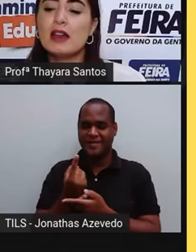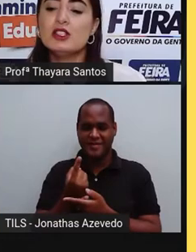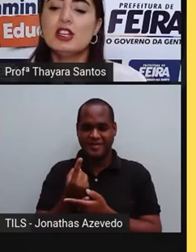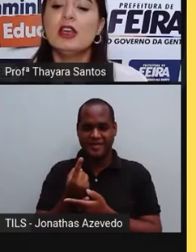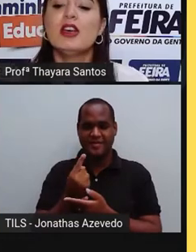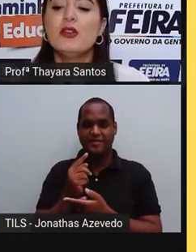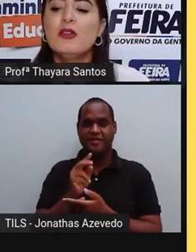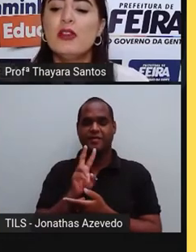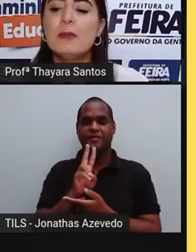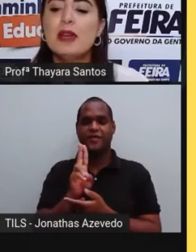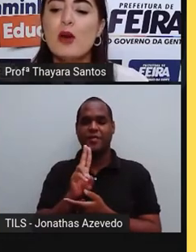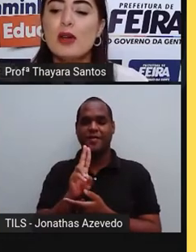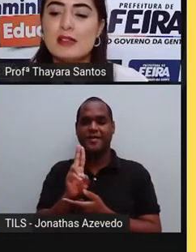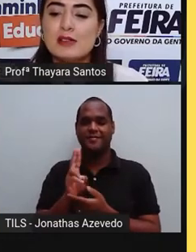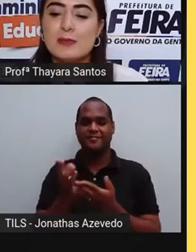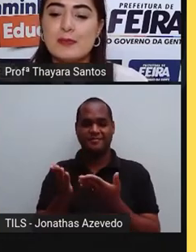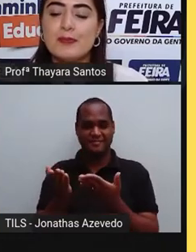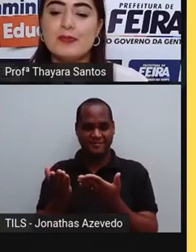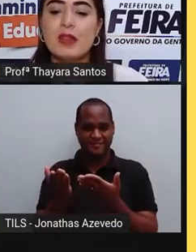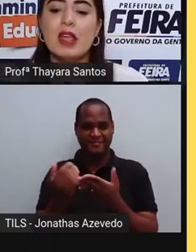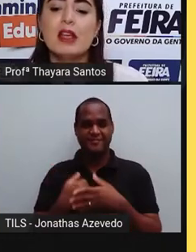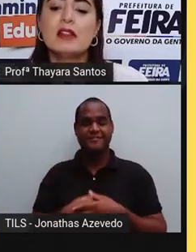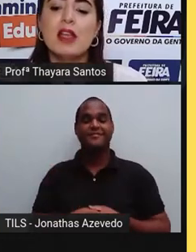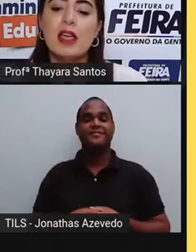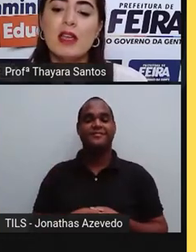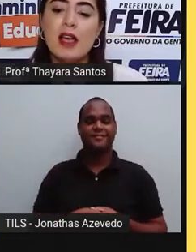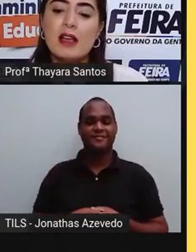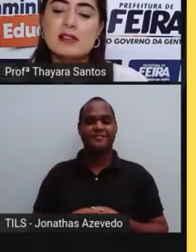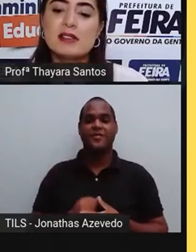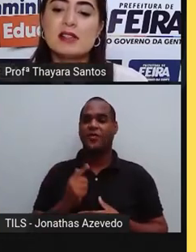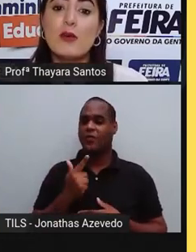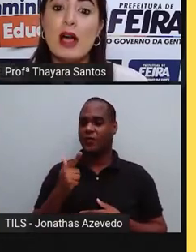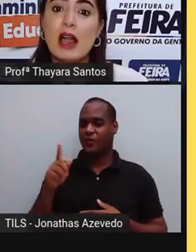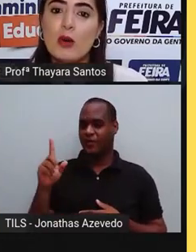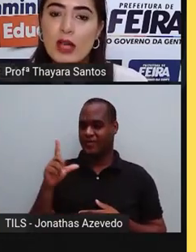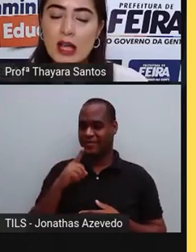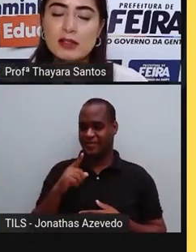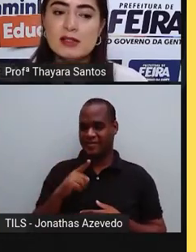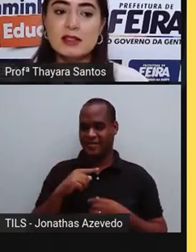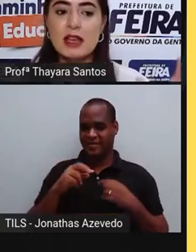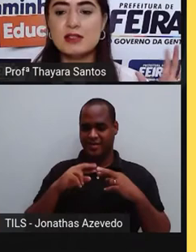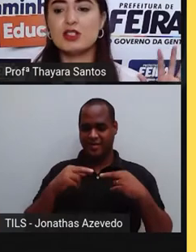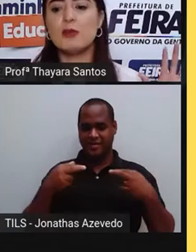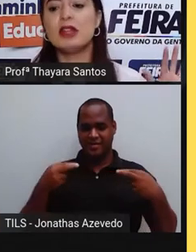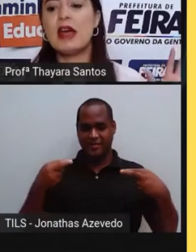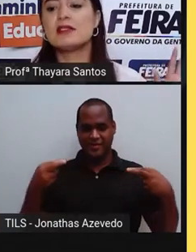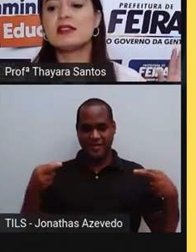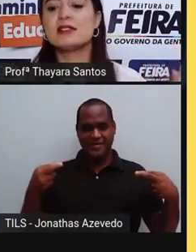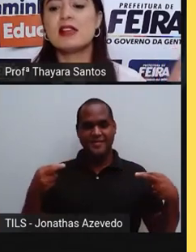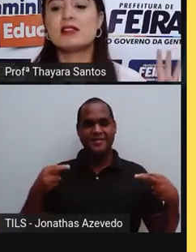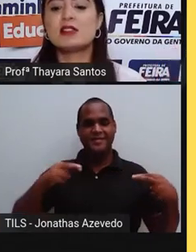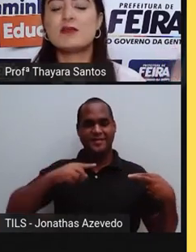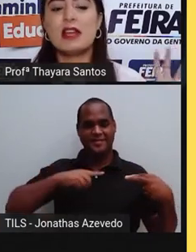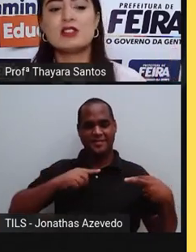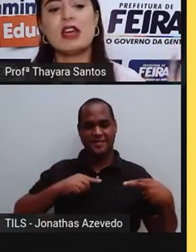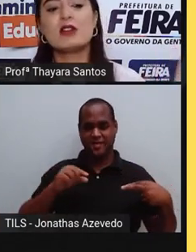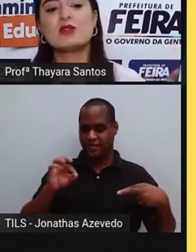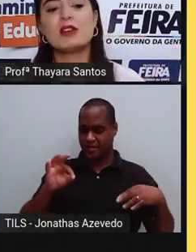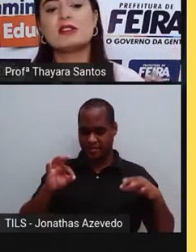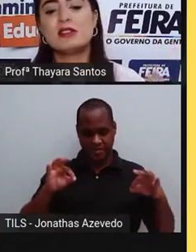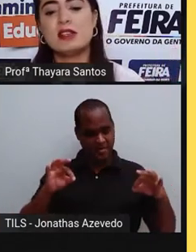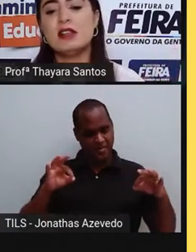gente chama elas de vibriões. Tem as que são alongadas e nas extremidades elas têm esses